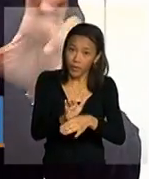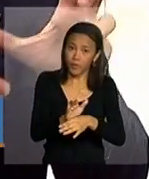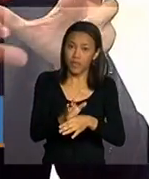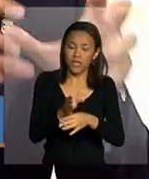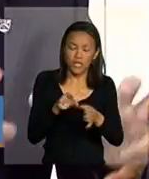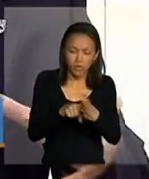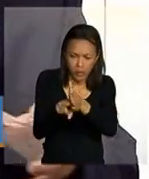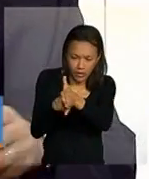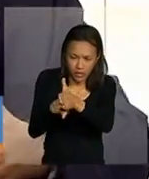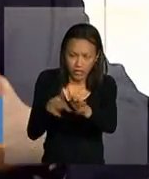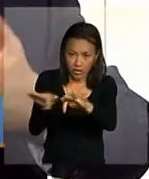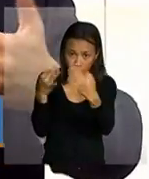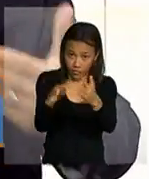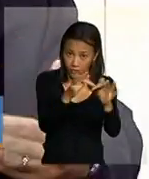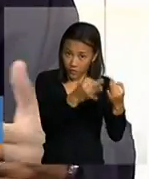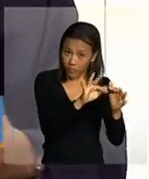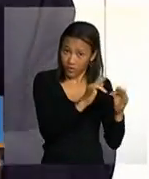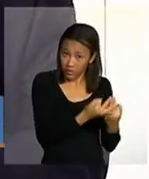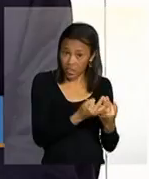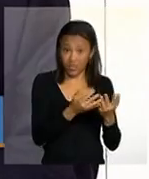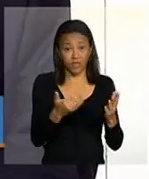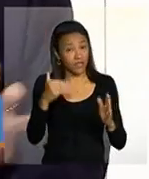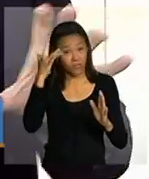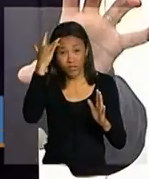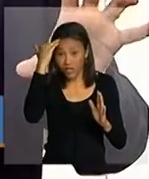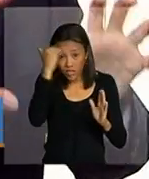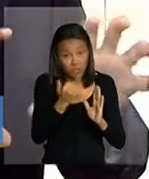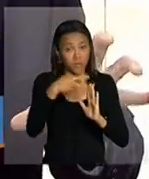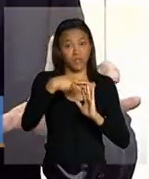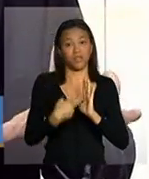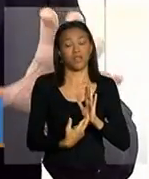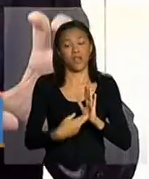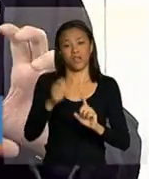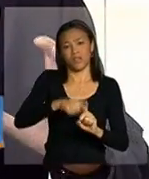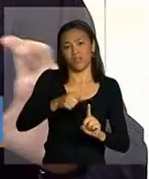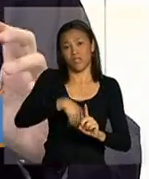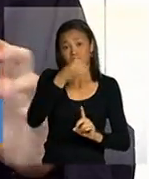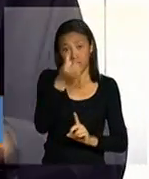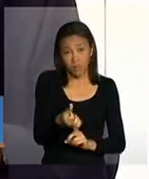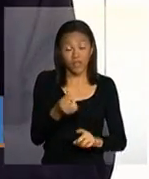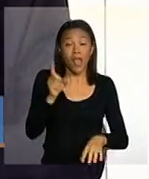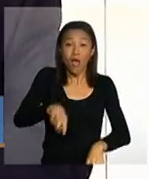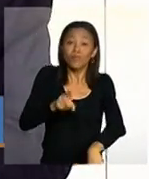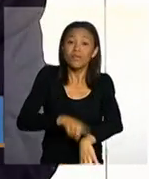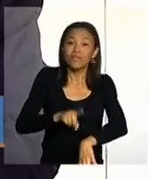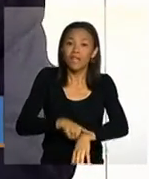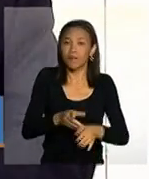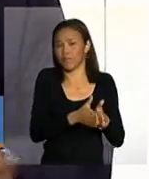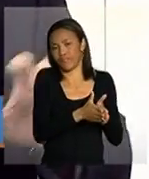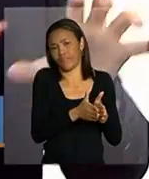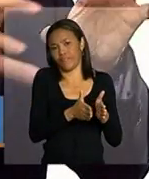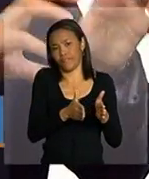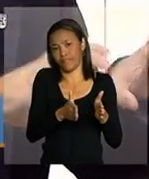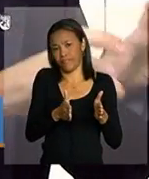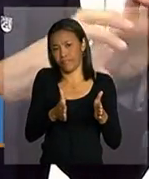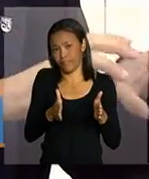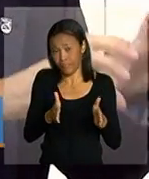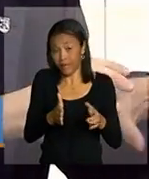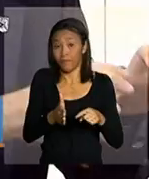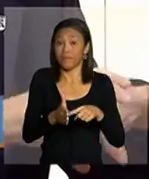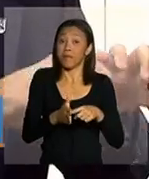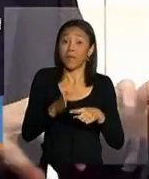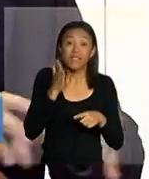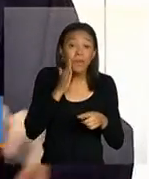acompanhamento junto a essas famílias que estejam descumprindo as condicionalidades seis meses o período da validade desses efeitos melhor